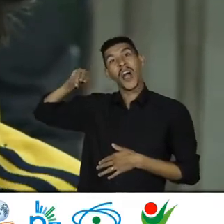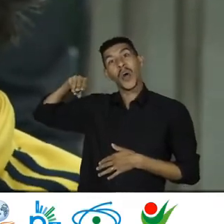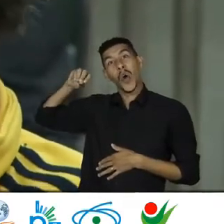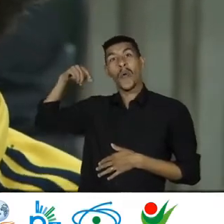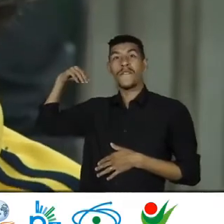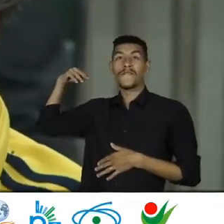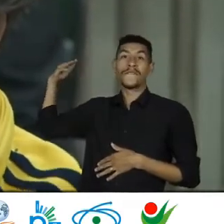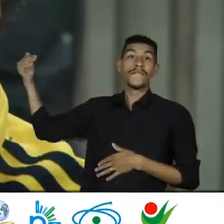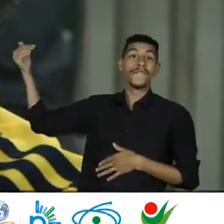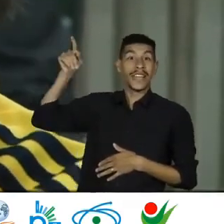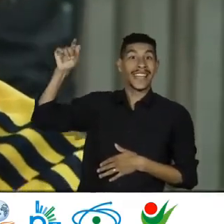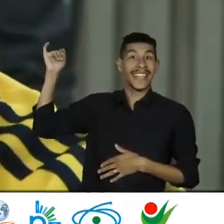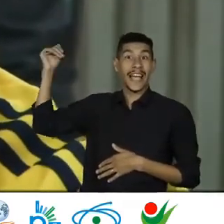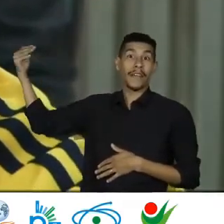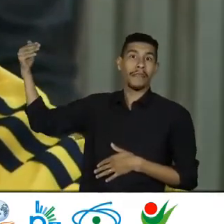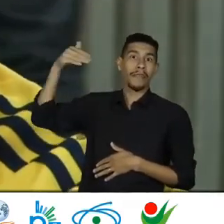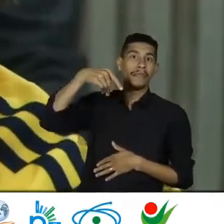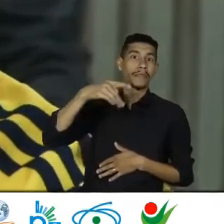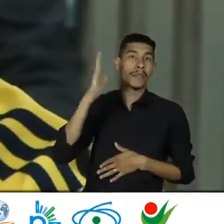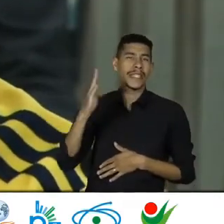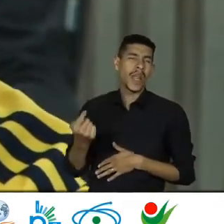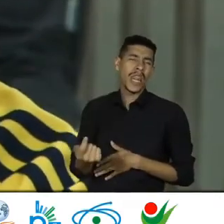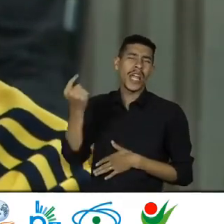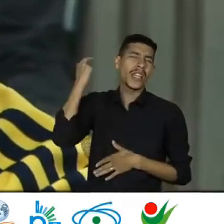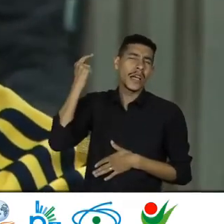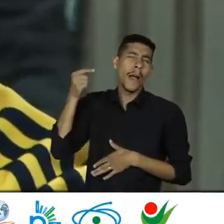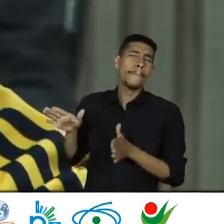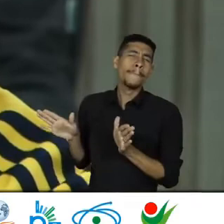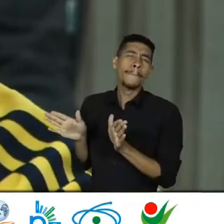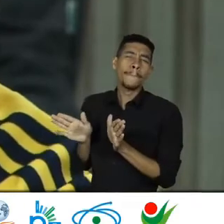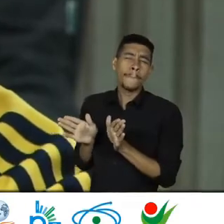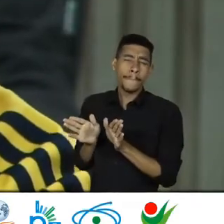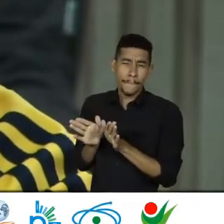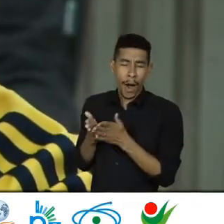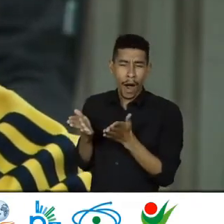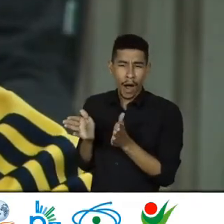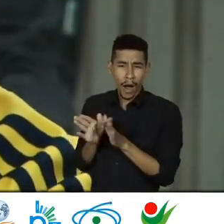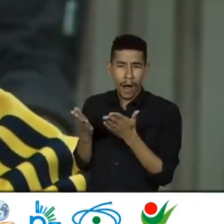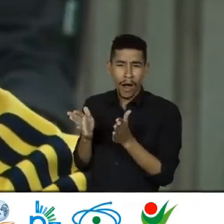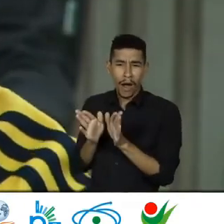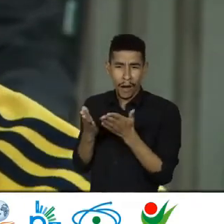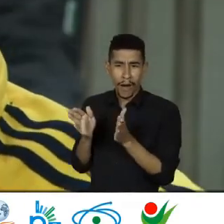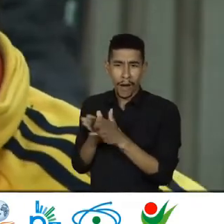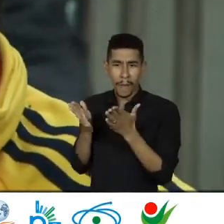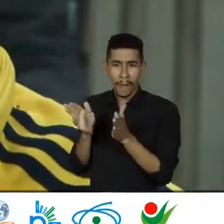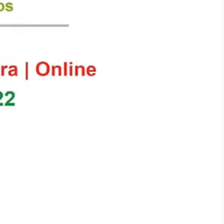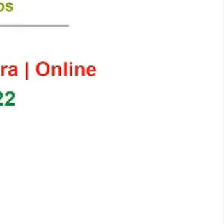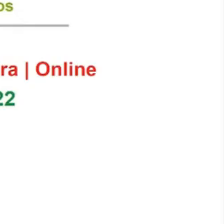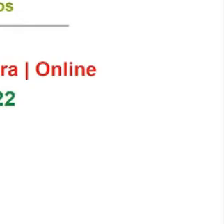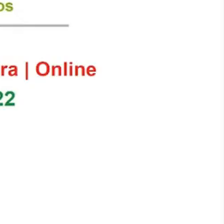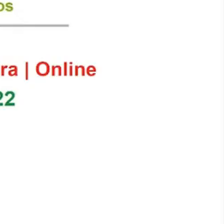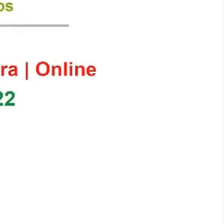É É miserável É pediente Vamos ver A história dele